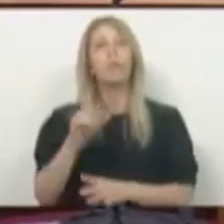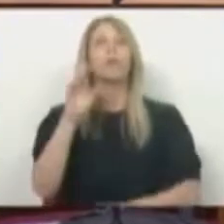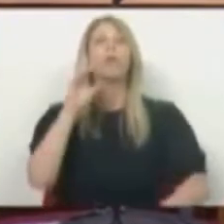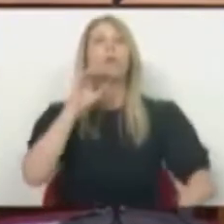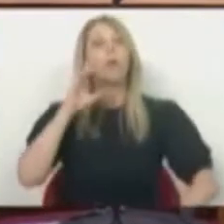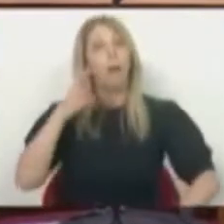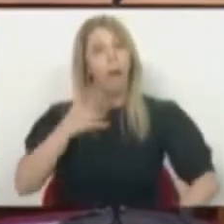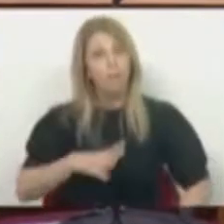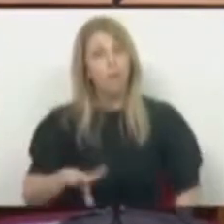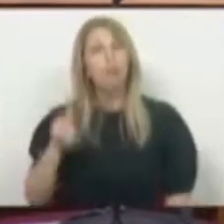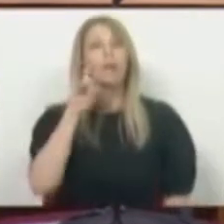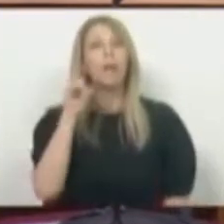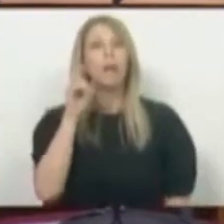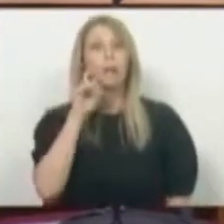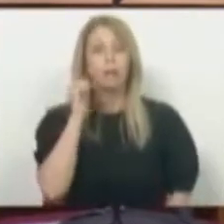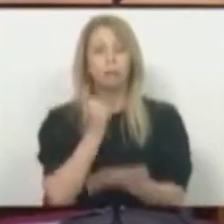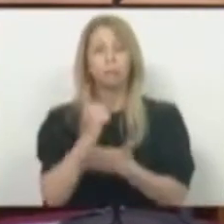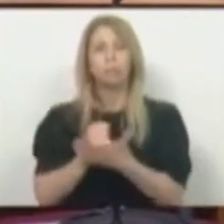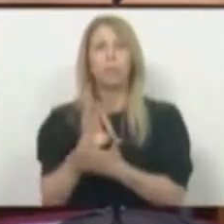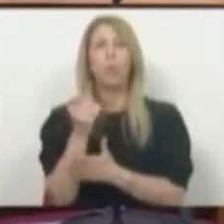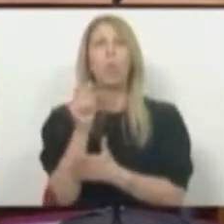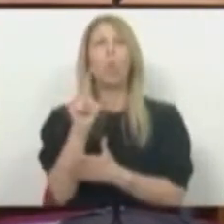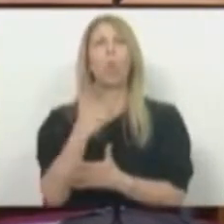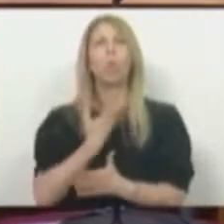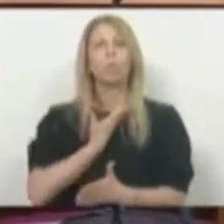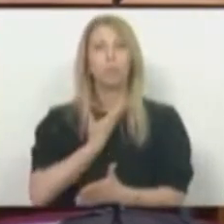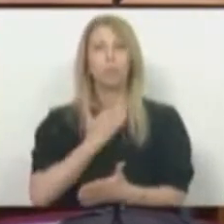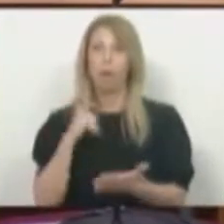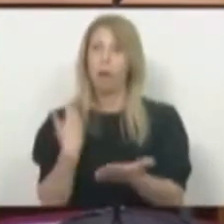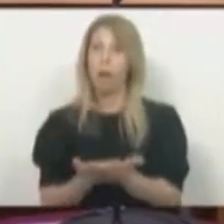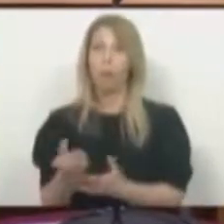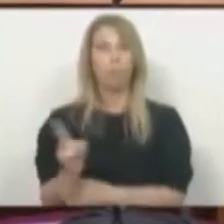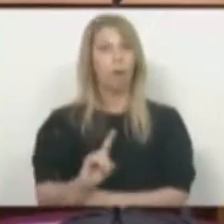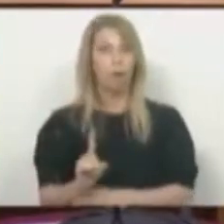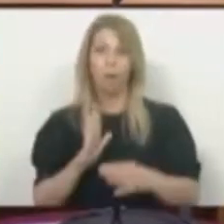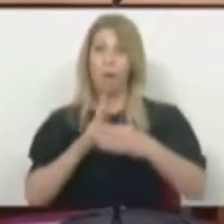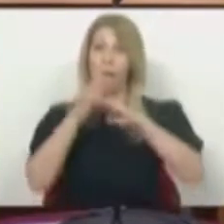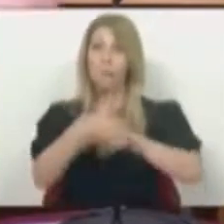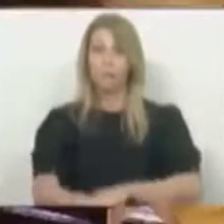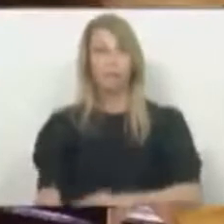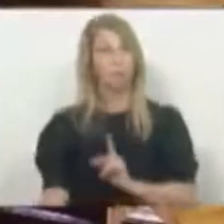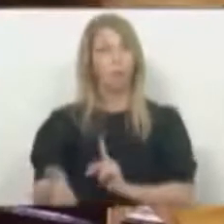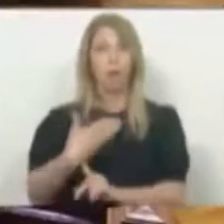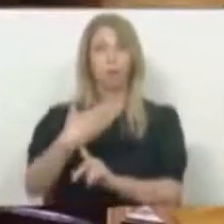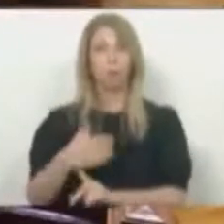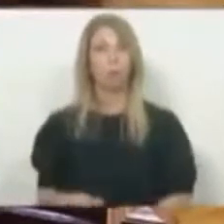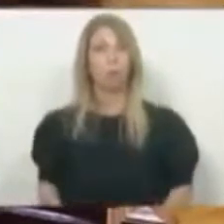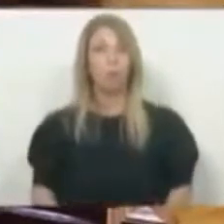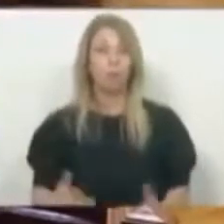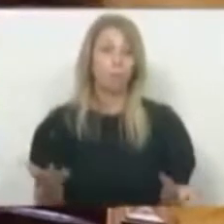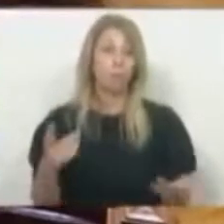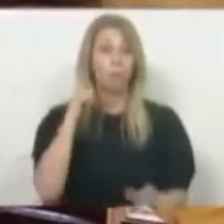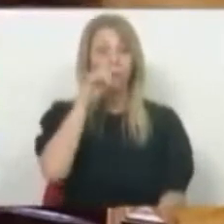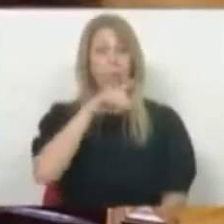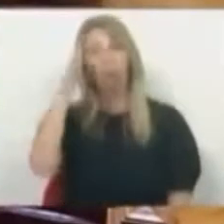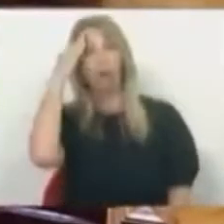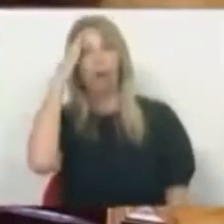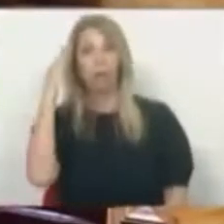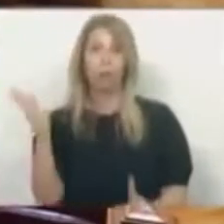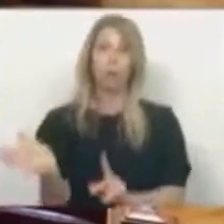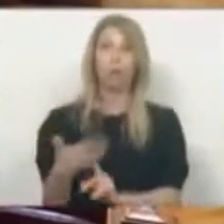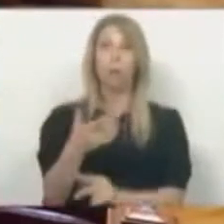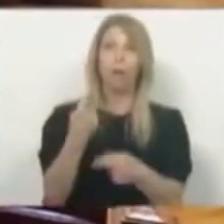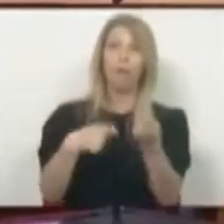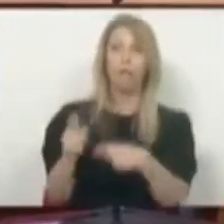gold não dão acesso à nacionalidade e, portanto, quem acha que a nacionalidade não deve estar à venda tem um remédio